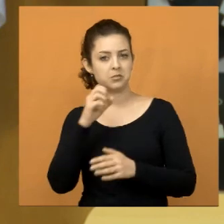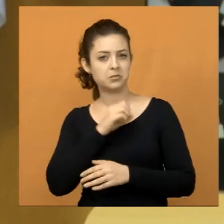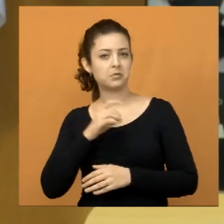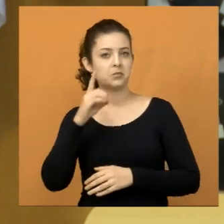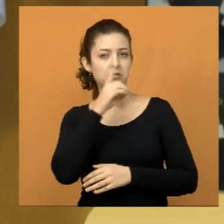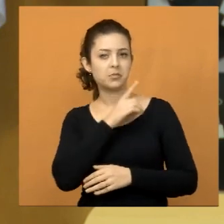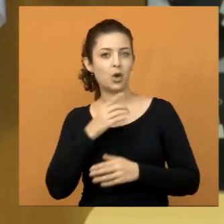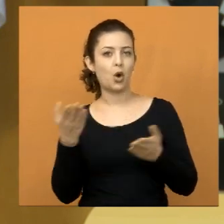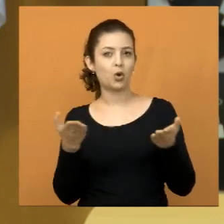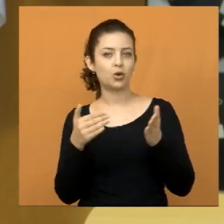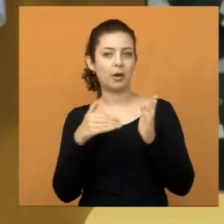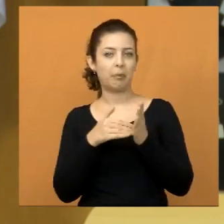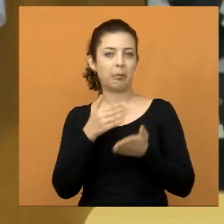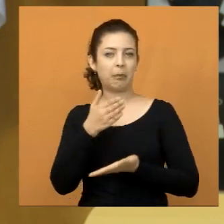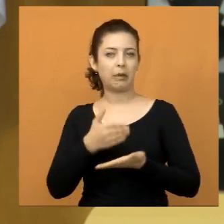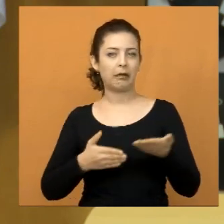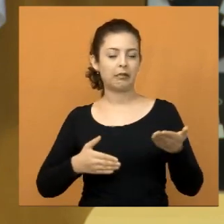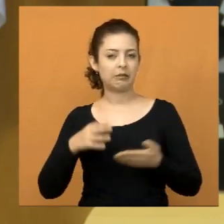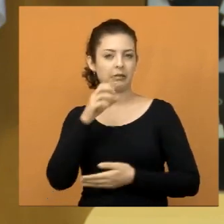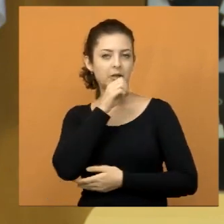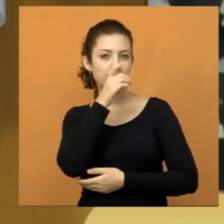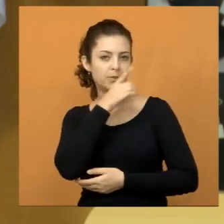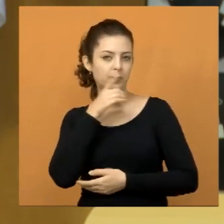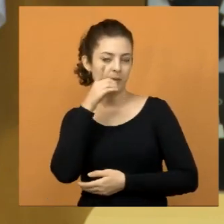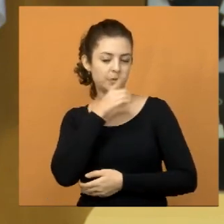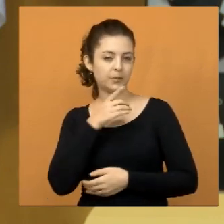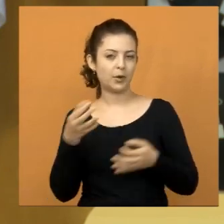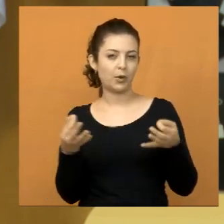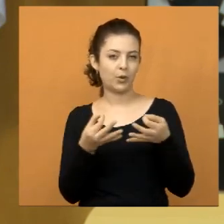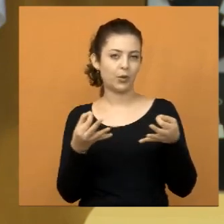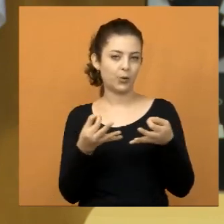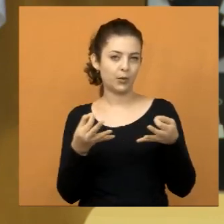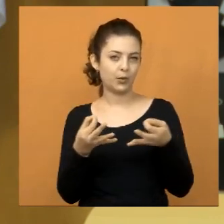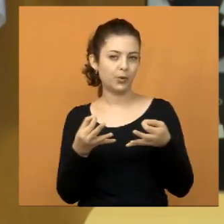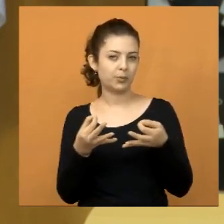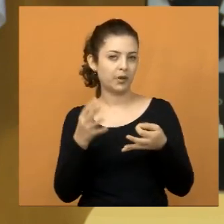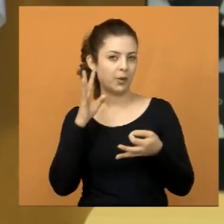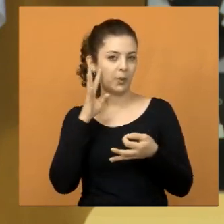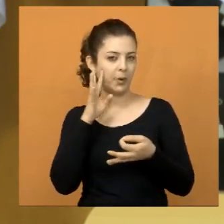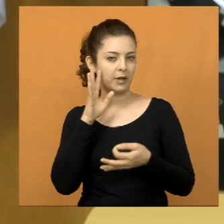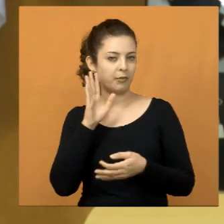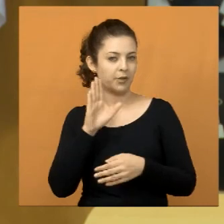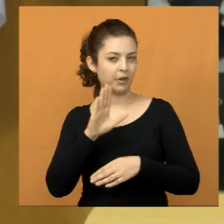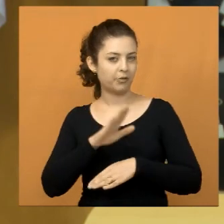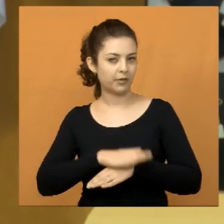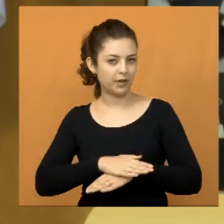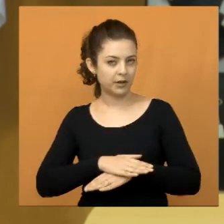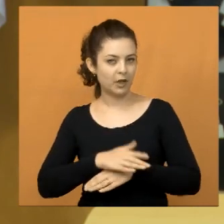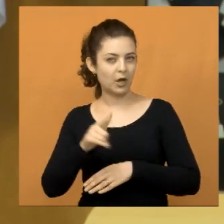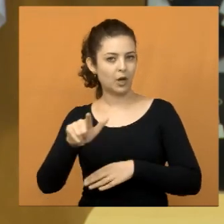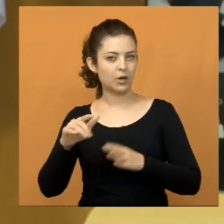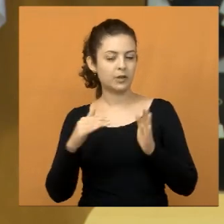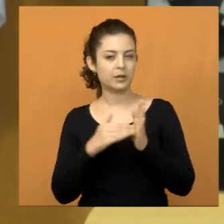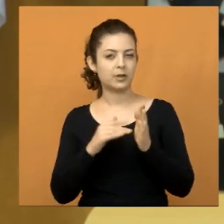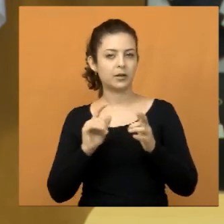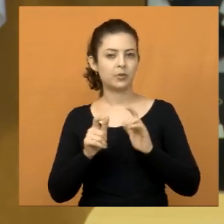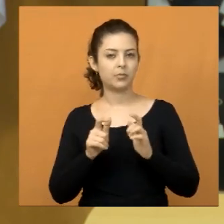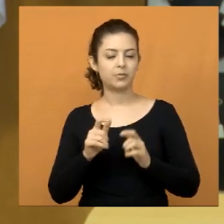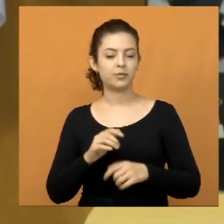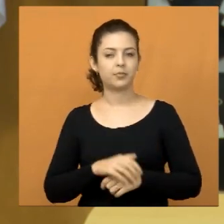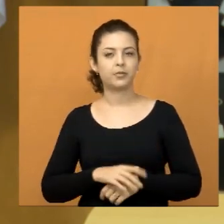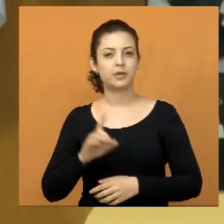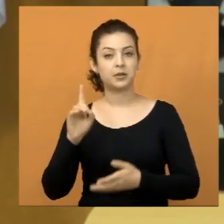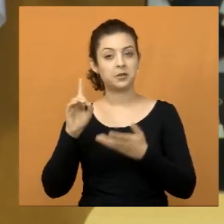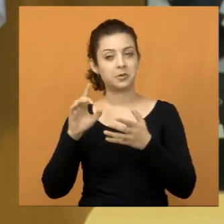semana, porque hoje já está no meio de semana. Um ótimo final de semana. E um ótimo final de quarta-feira também. até uma próxima sessão, se